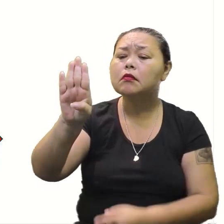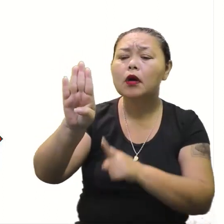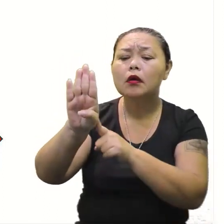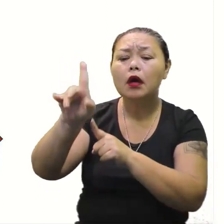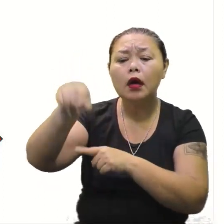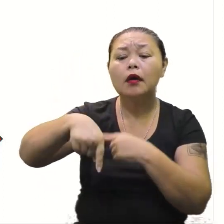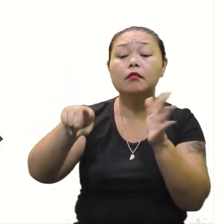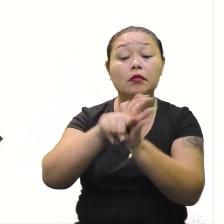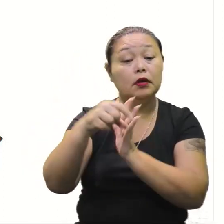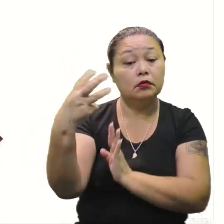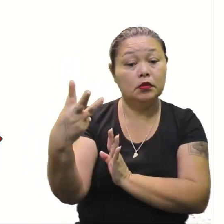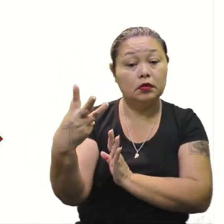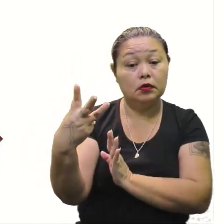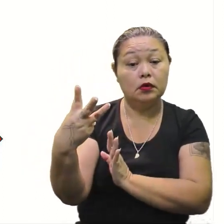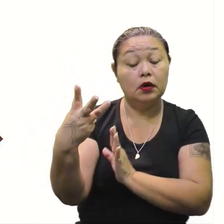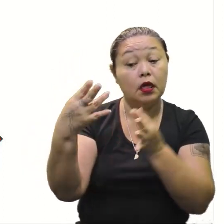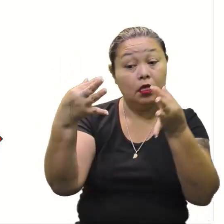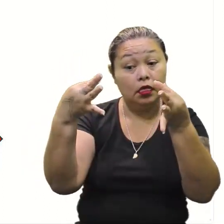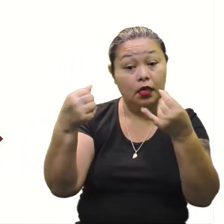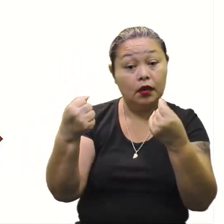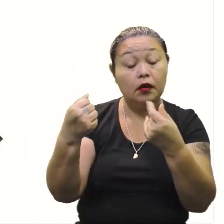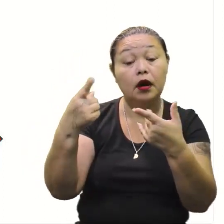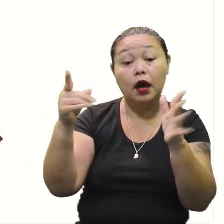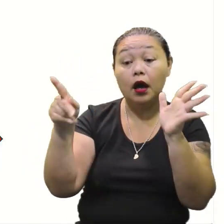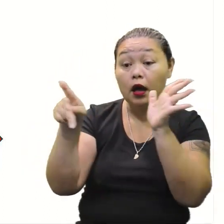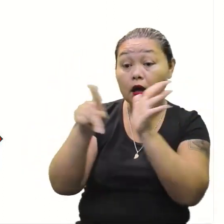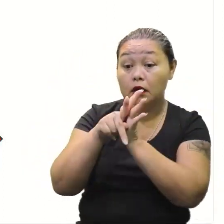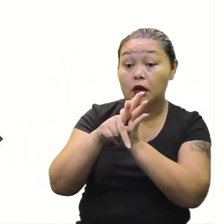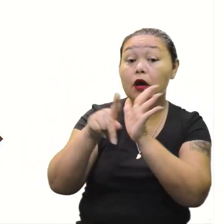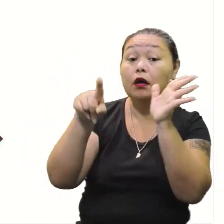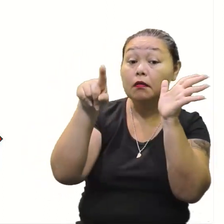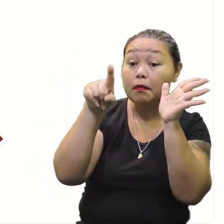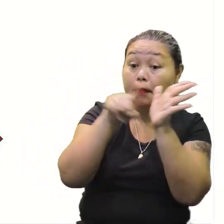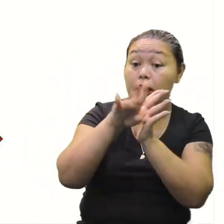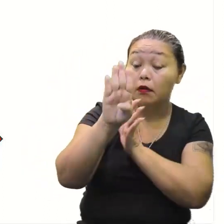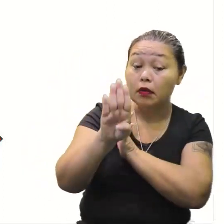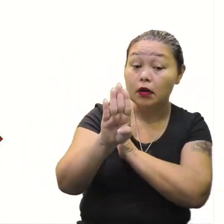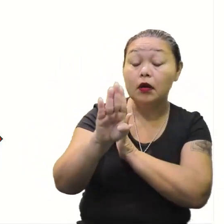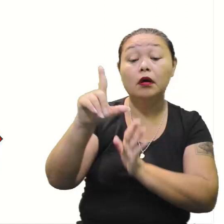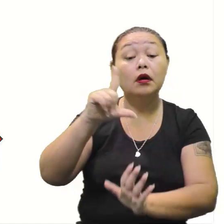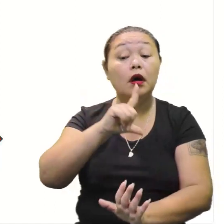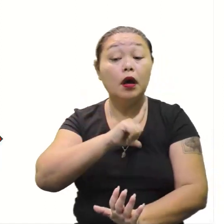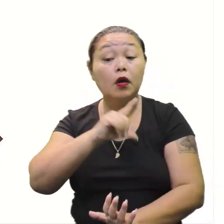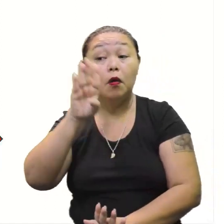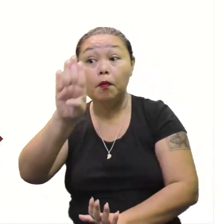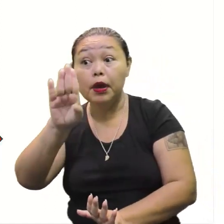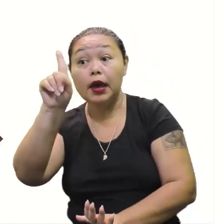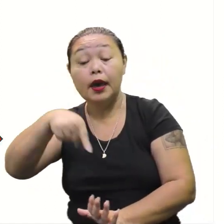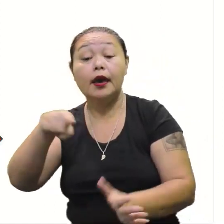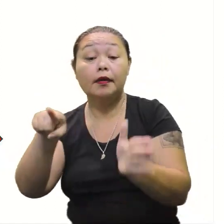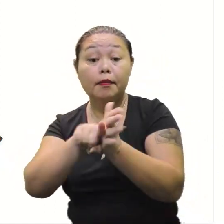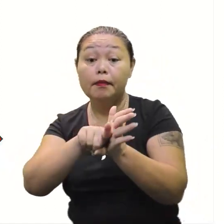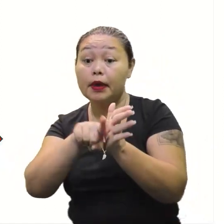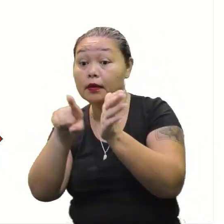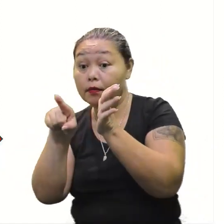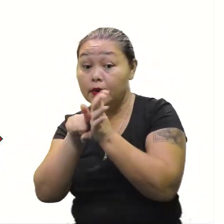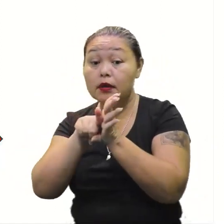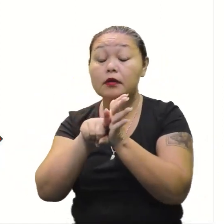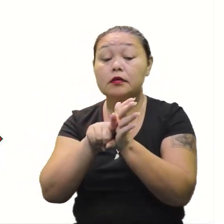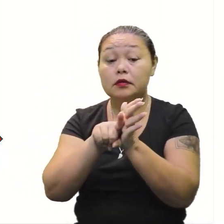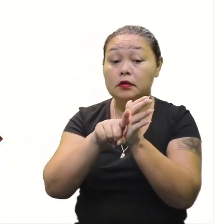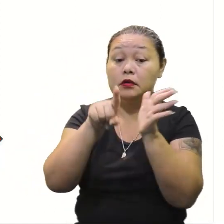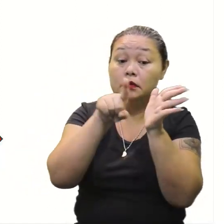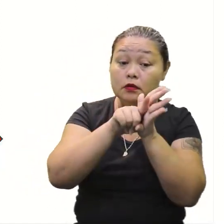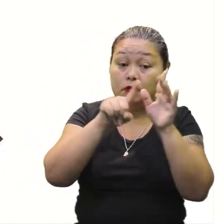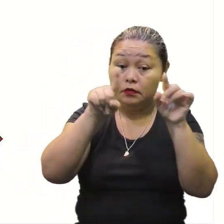O B é menos 3. Menos 3. E olha o detalhe. A fórmula é menos B e o B é negativo. Então, menos, menos. Ah, beleza.